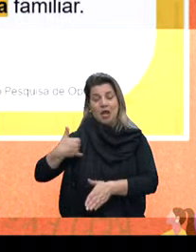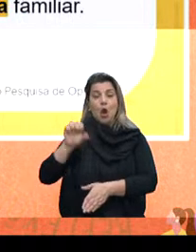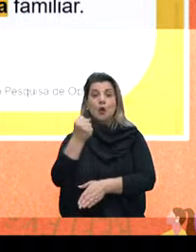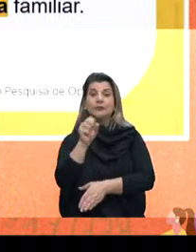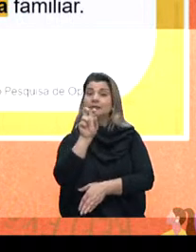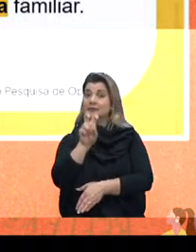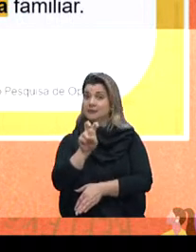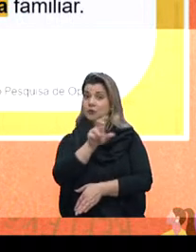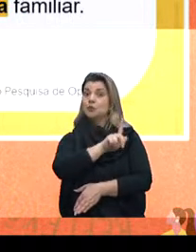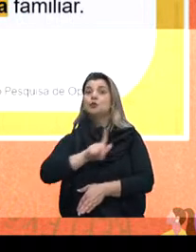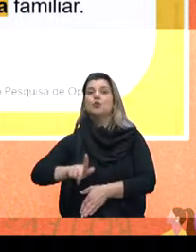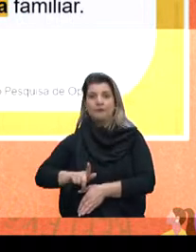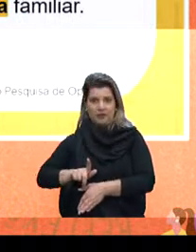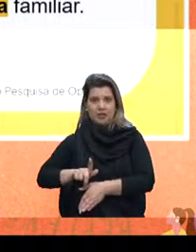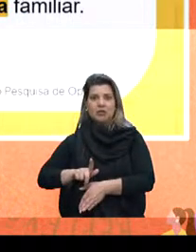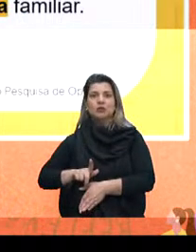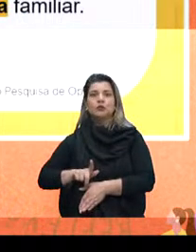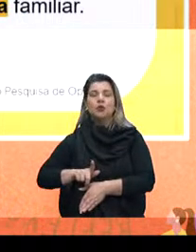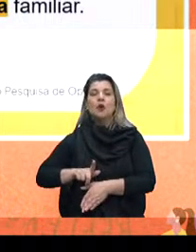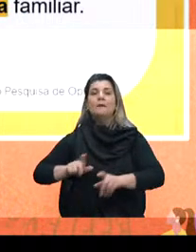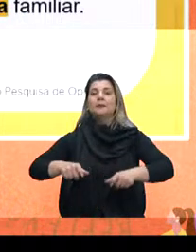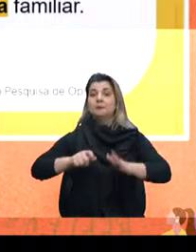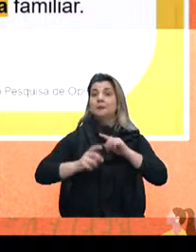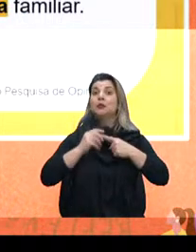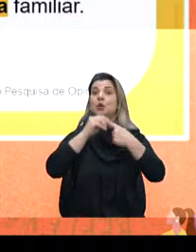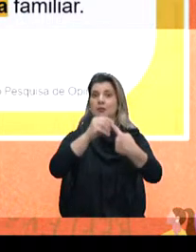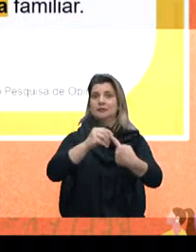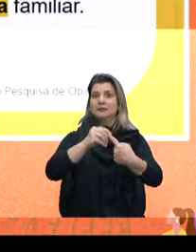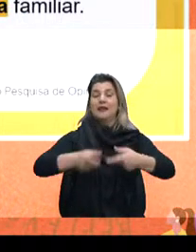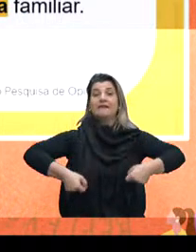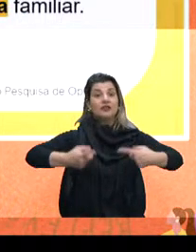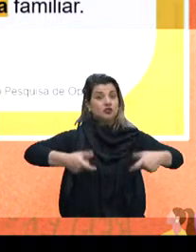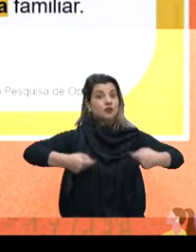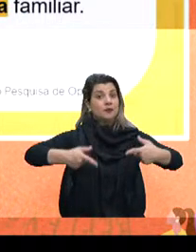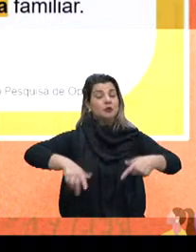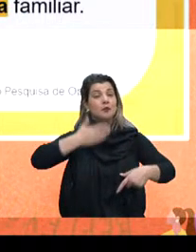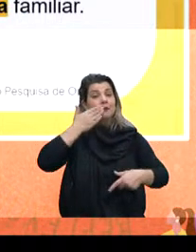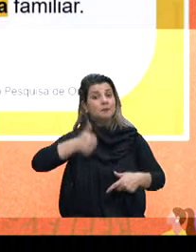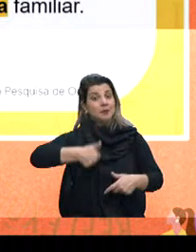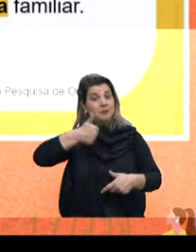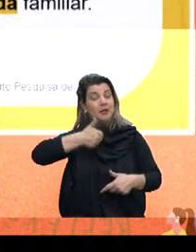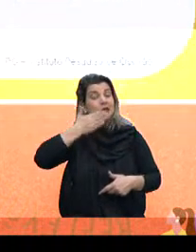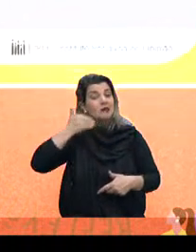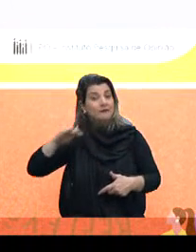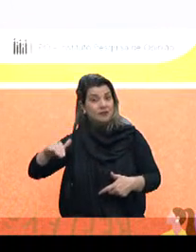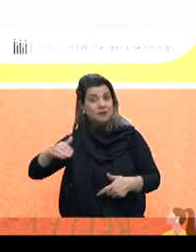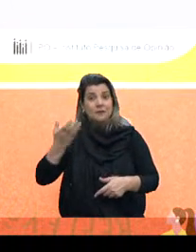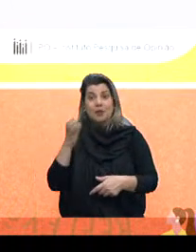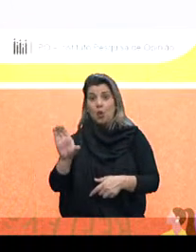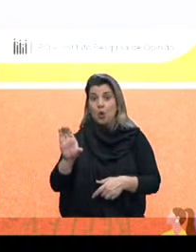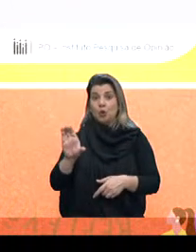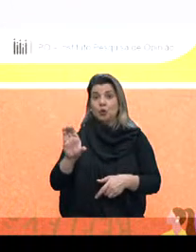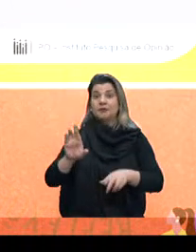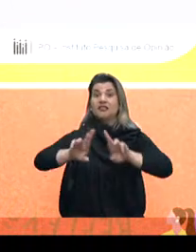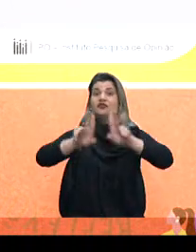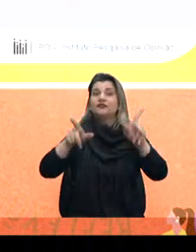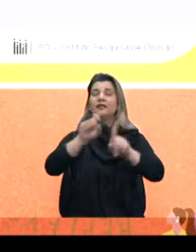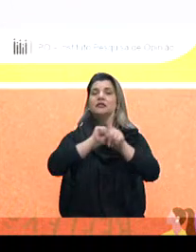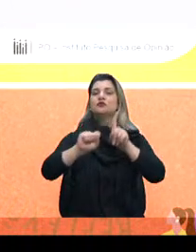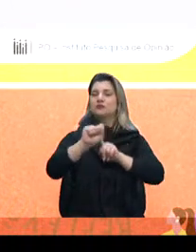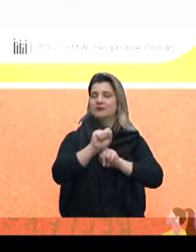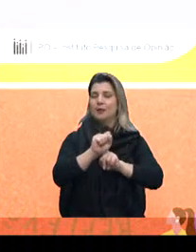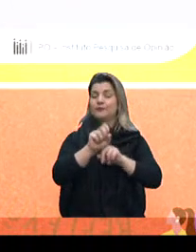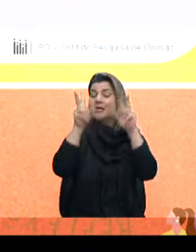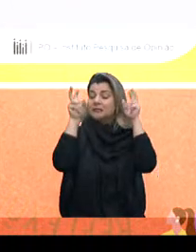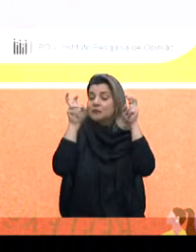avaliam que o governo deve priorizar investimentos para a primeira infância, a fim de combater a desigualdade social. Essa tese traz muito a